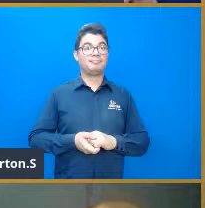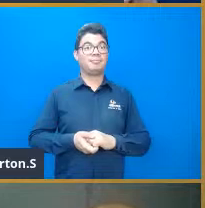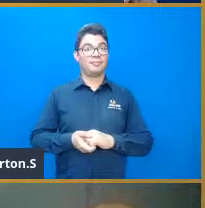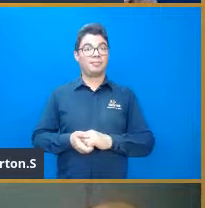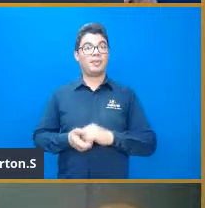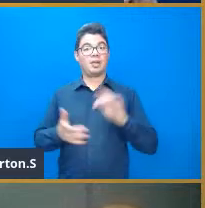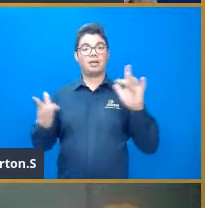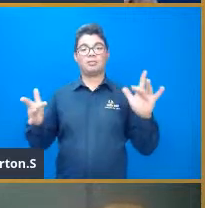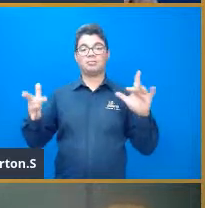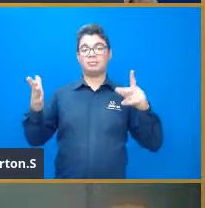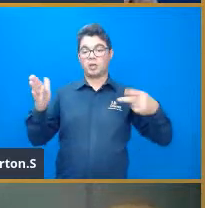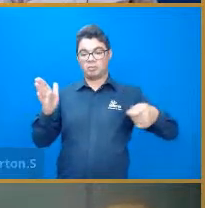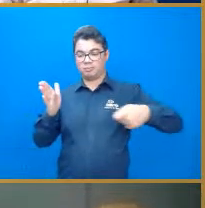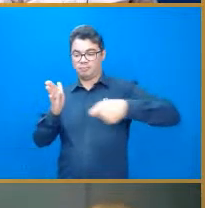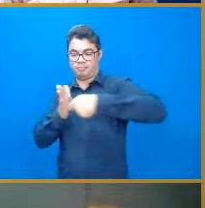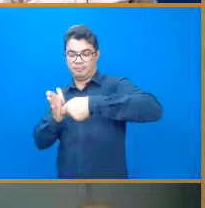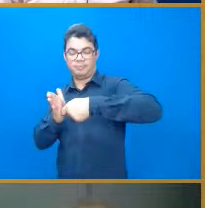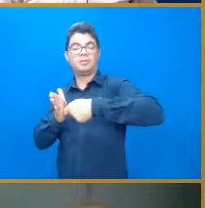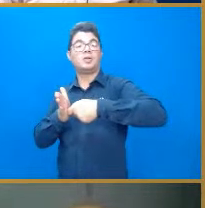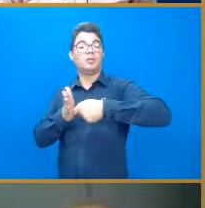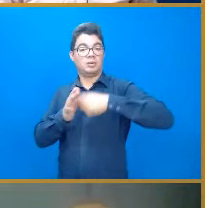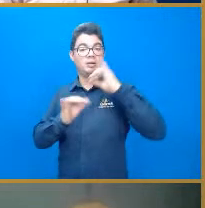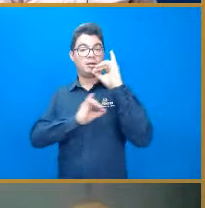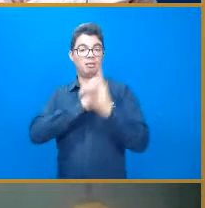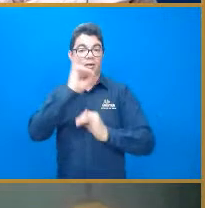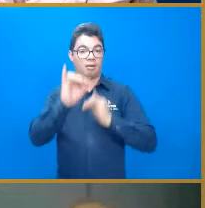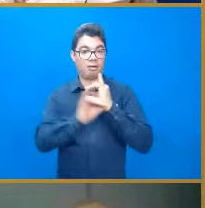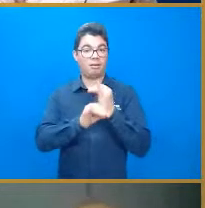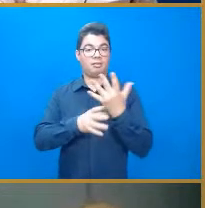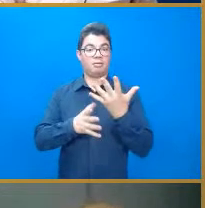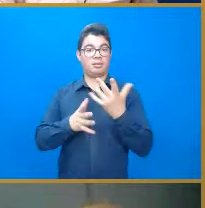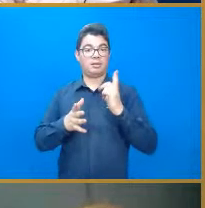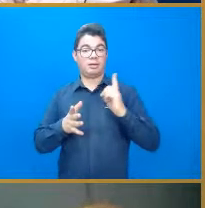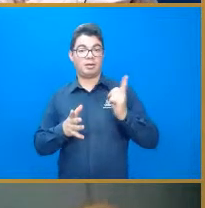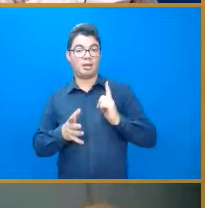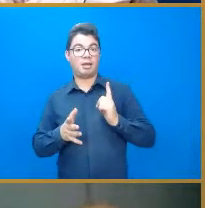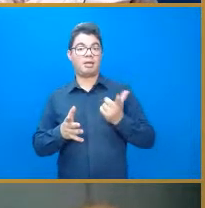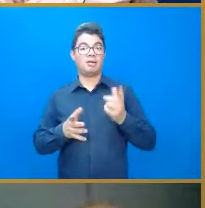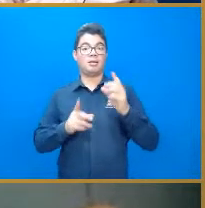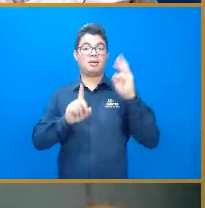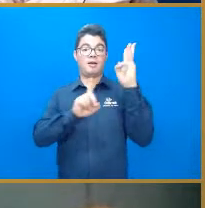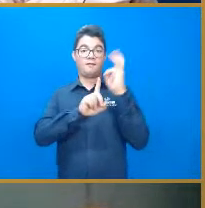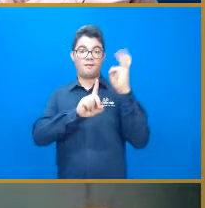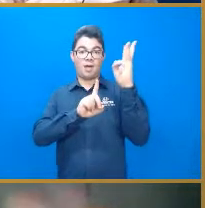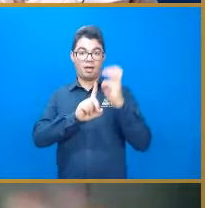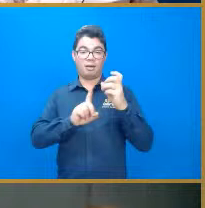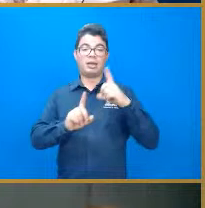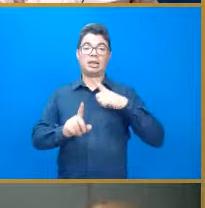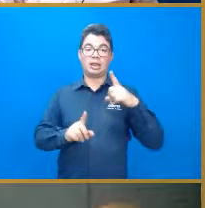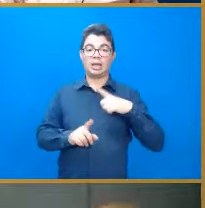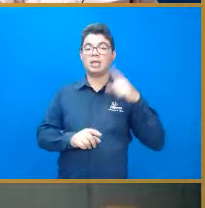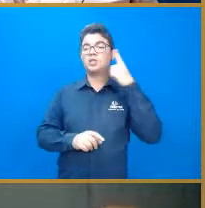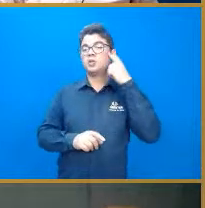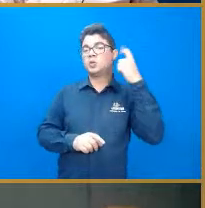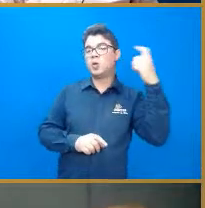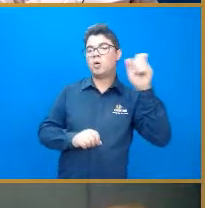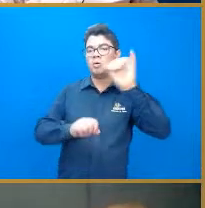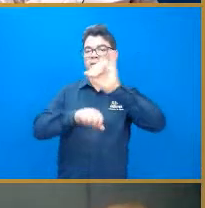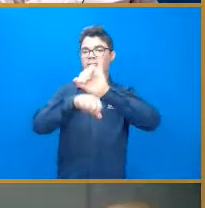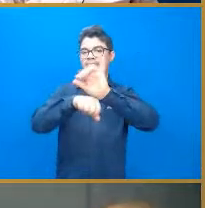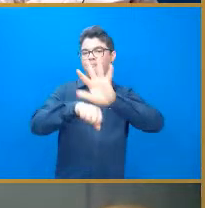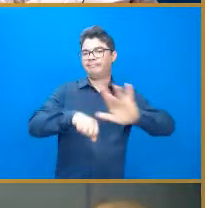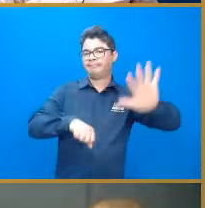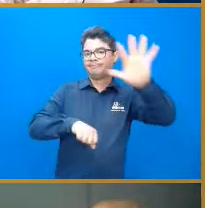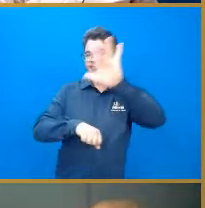internet, seja por cabo, seja Wi-Fi, tá lá, tem som, tem imagem, tem na tela, os elementos todos,